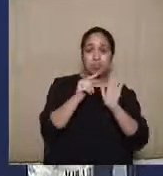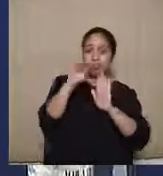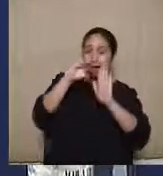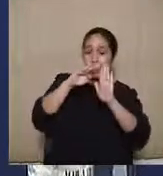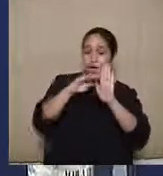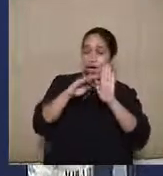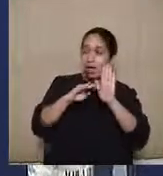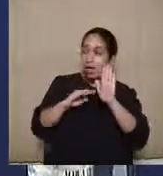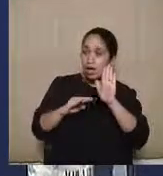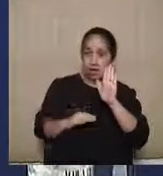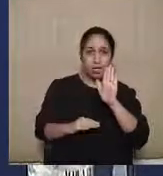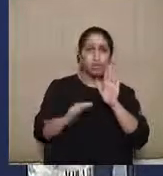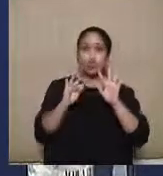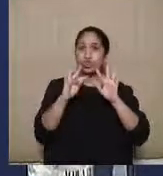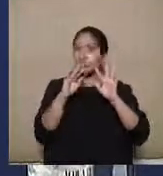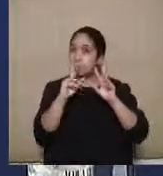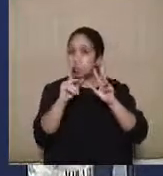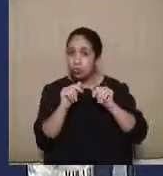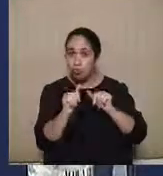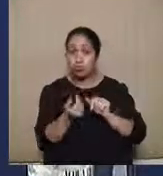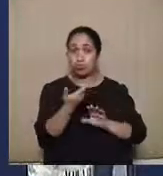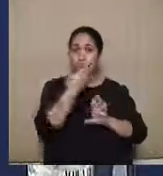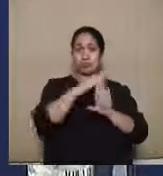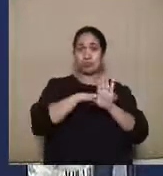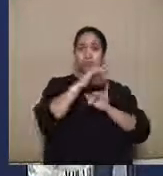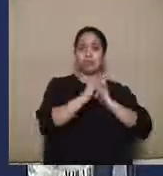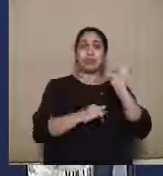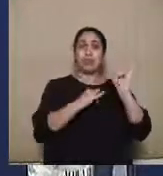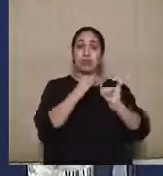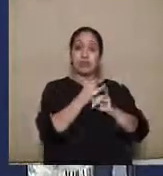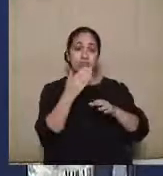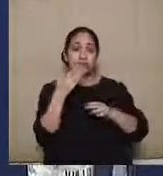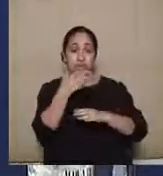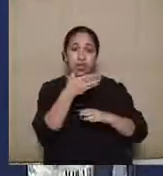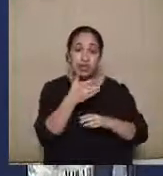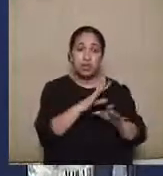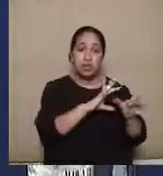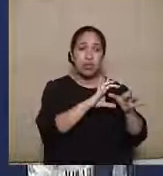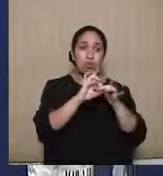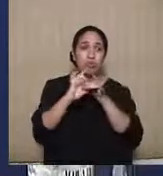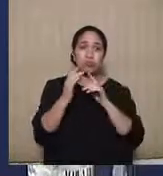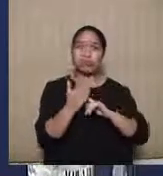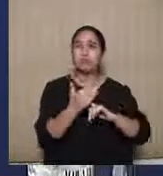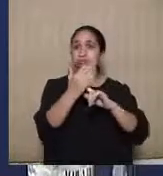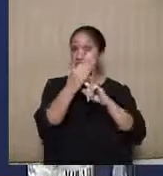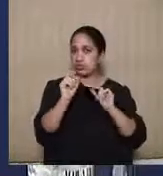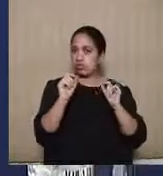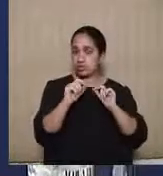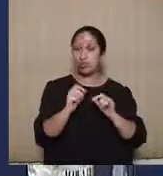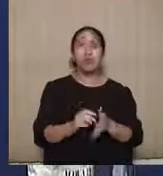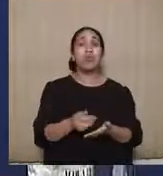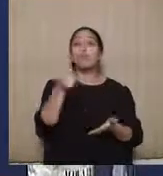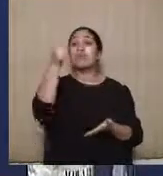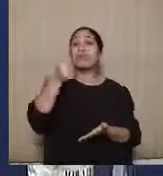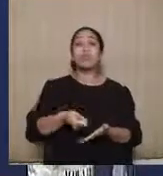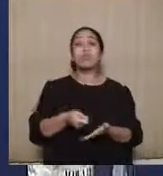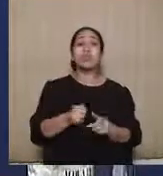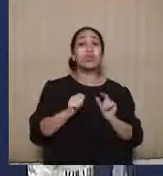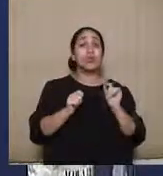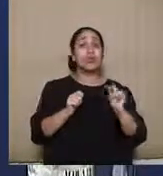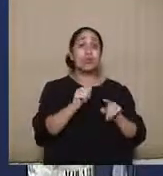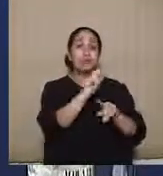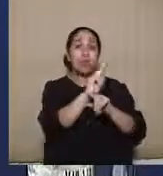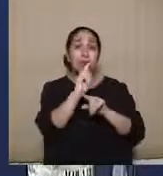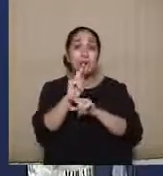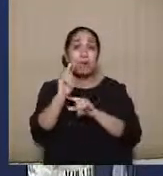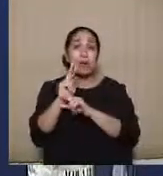porque todos os provedores de aplicação, de acesso, de conexão também, eles vão ter a obrigação legal de fazer a guarda de